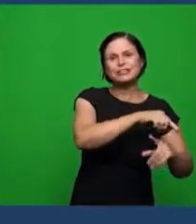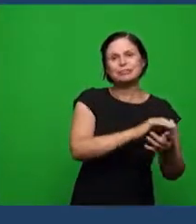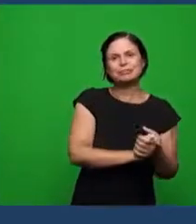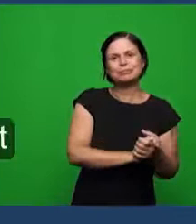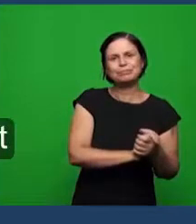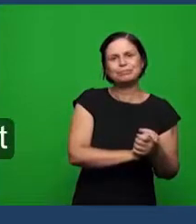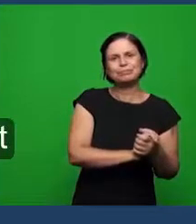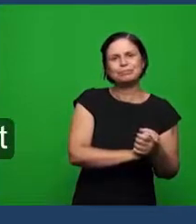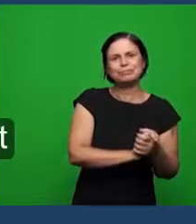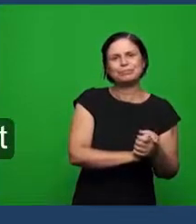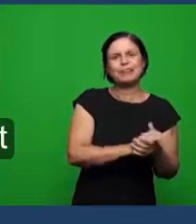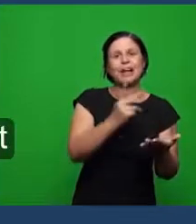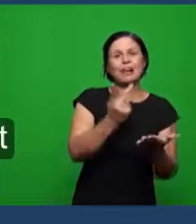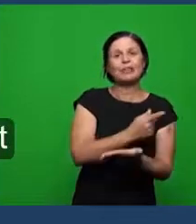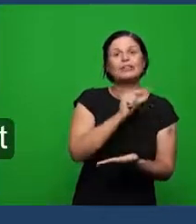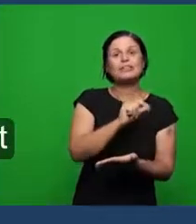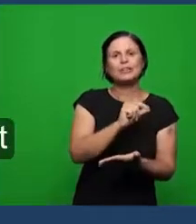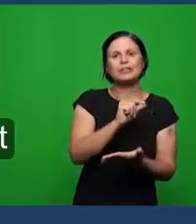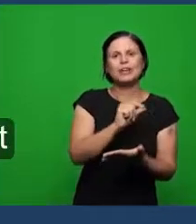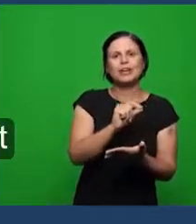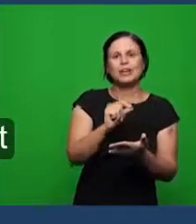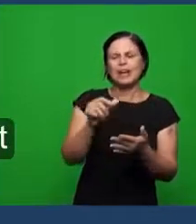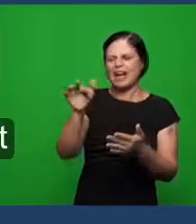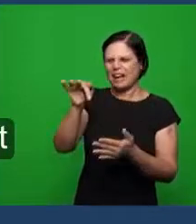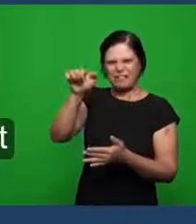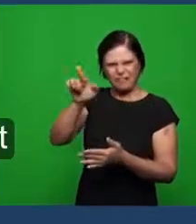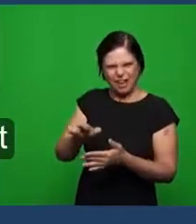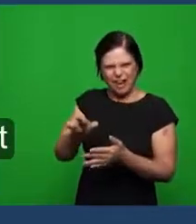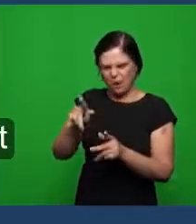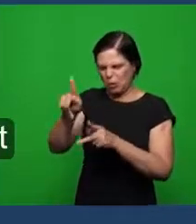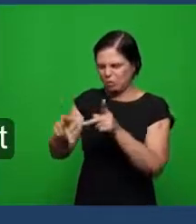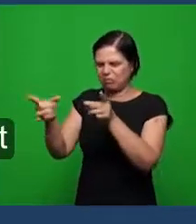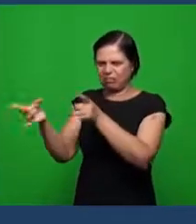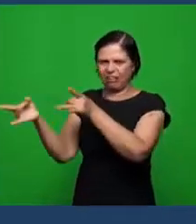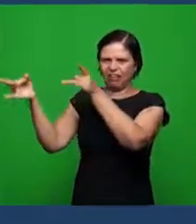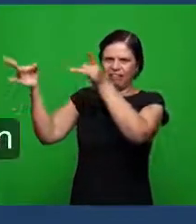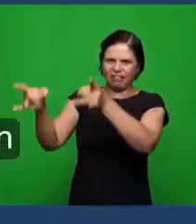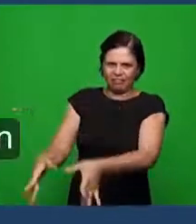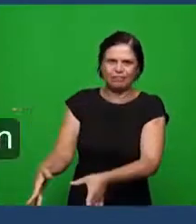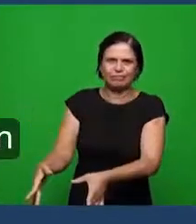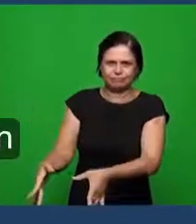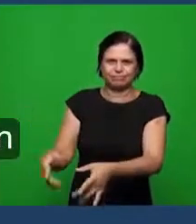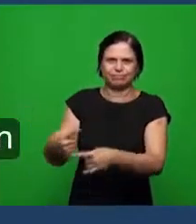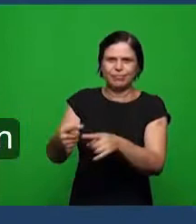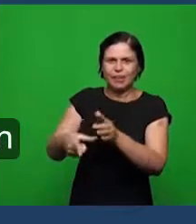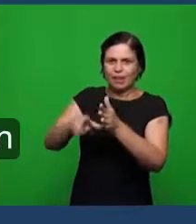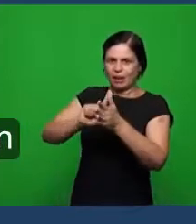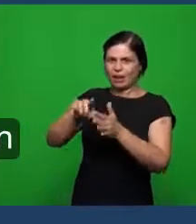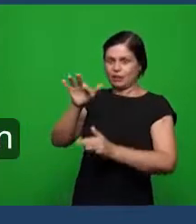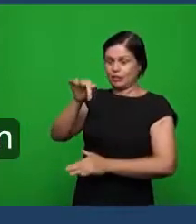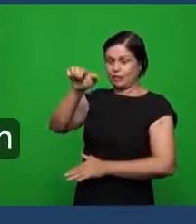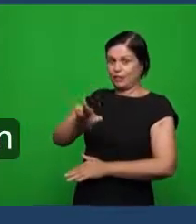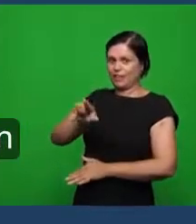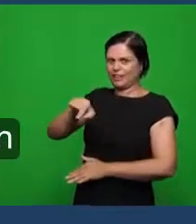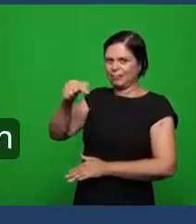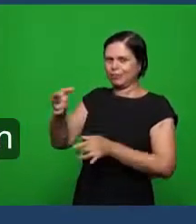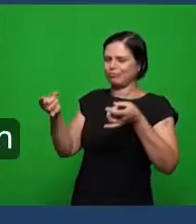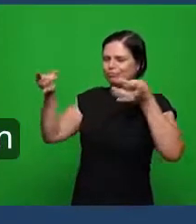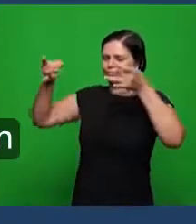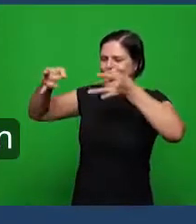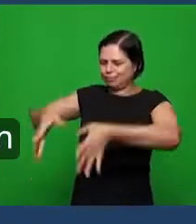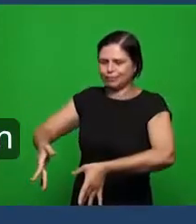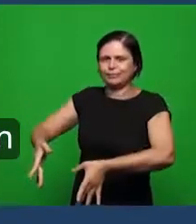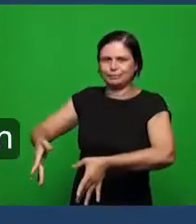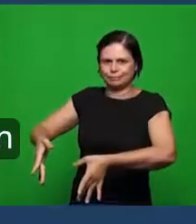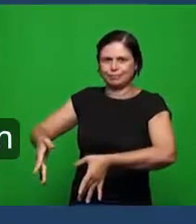de Pérgamo houve apostasia então aquilo que foi ensinado da fé desapareceu a